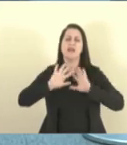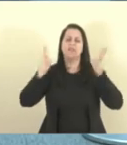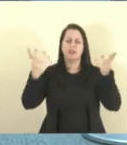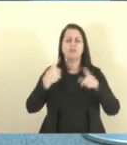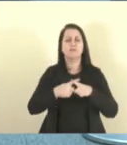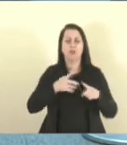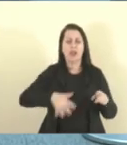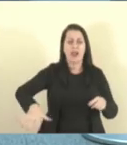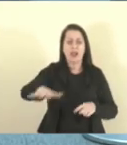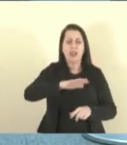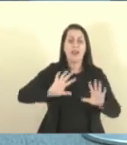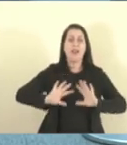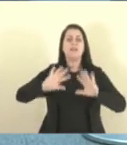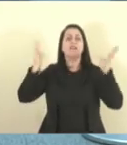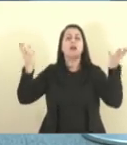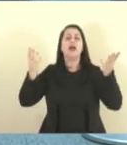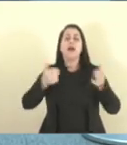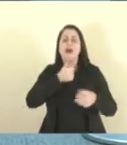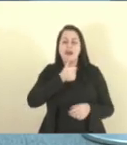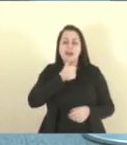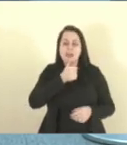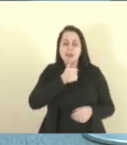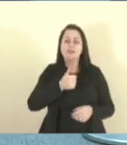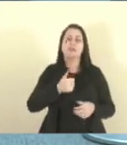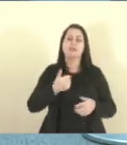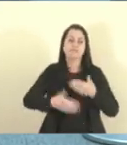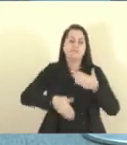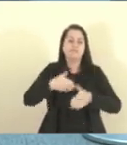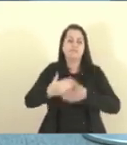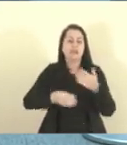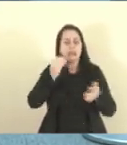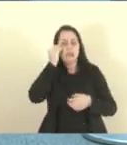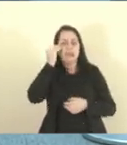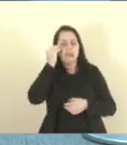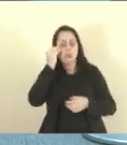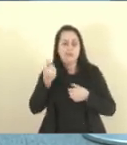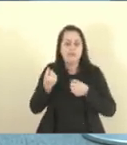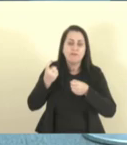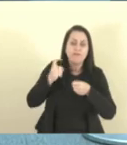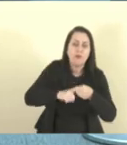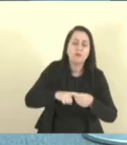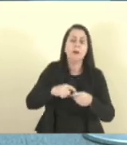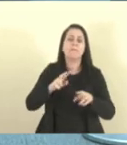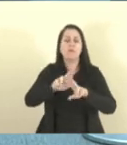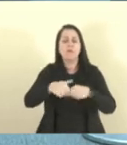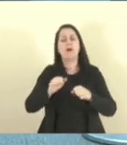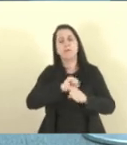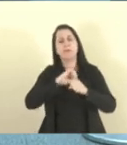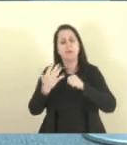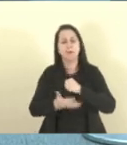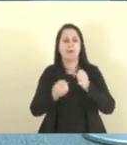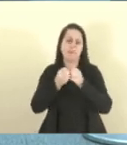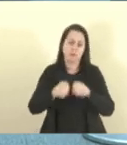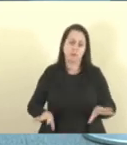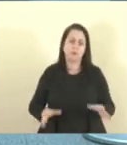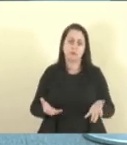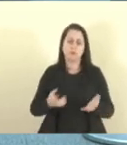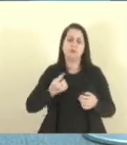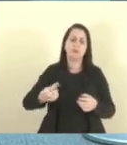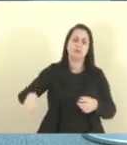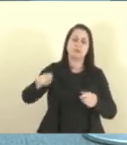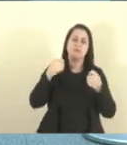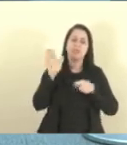setor de eventos ainda está respirando por canudinho pós-pandemia. Nós temos que ajudar os